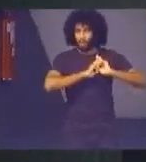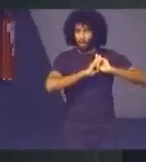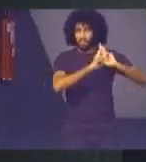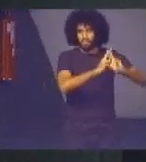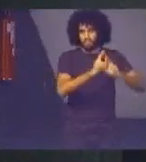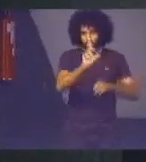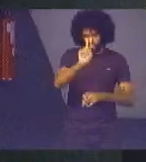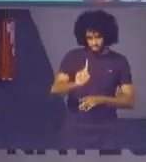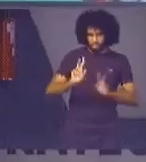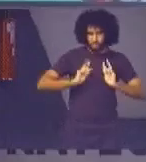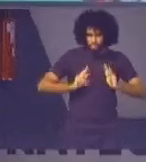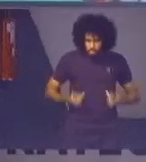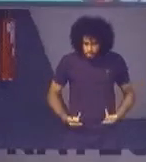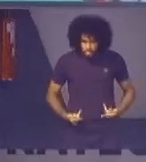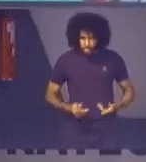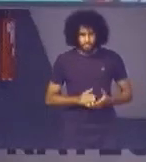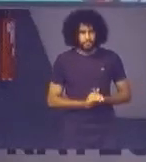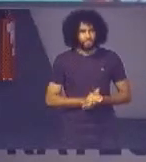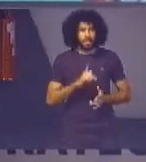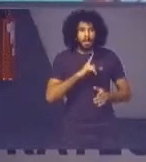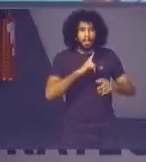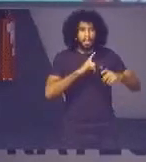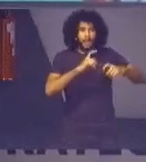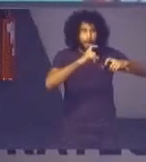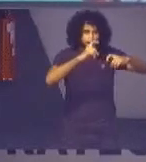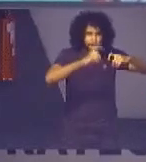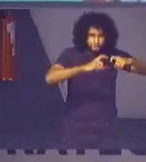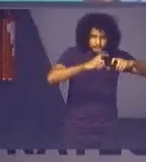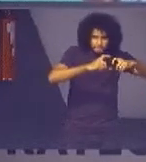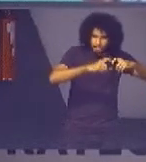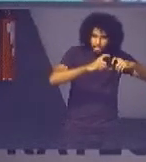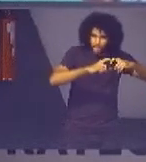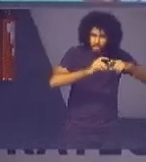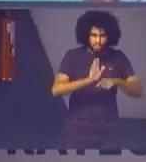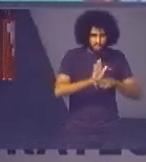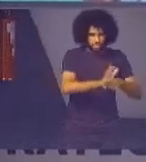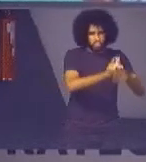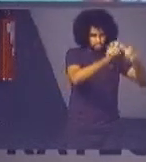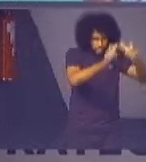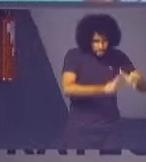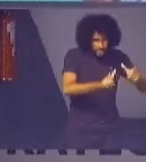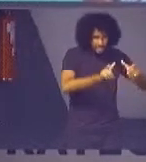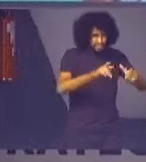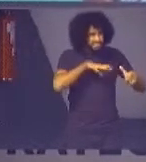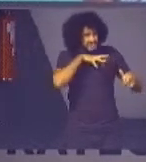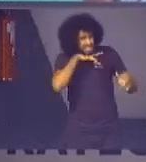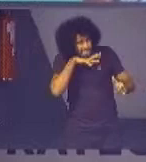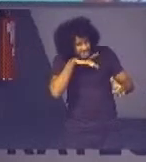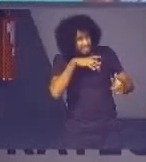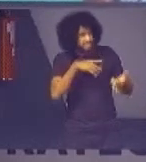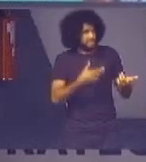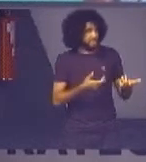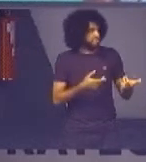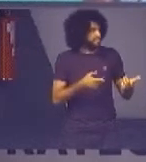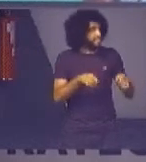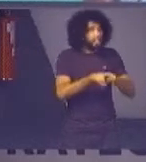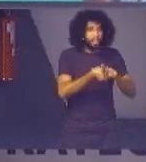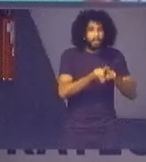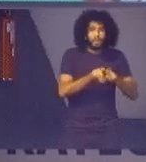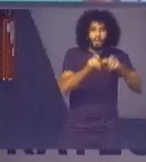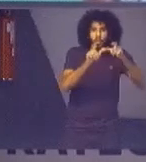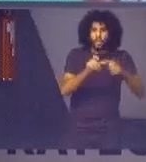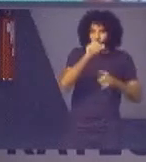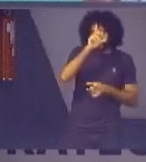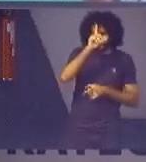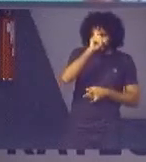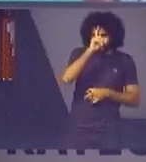médico atendendo nós vamos no local nesses lugares horrorosos nós vamos em UTIs junto